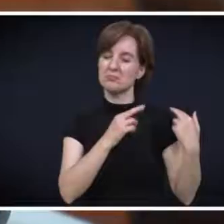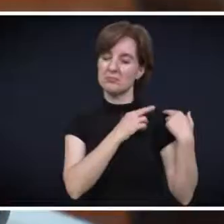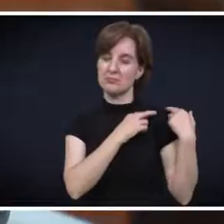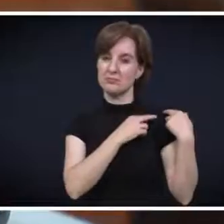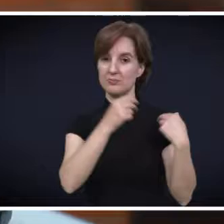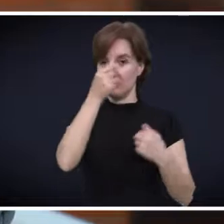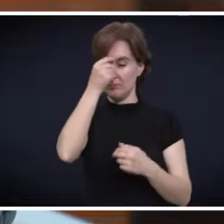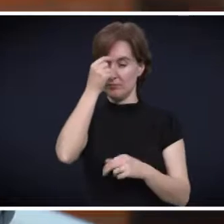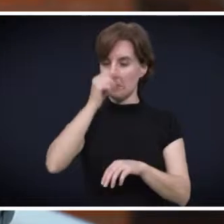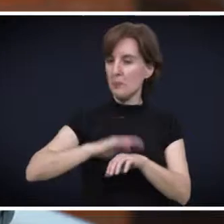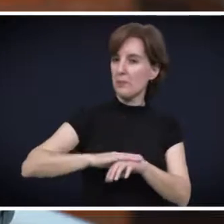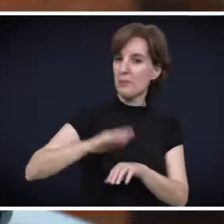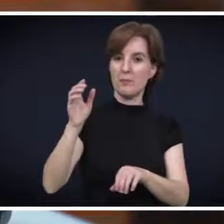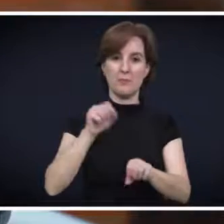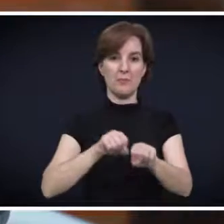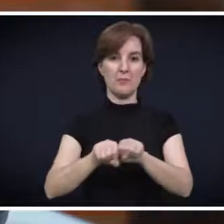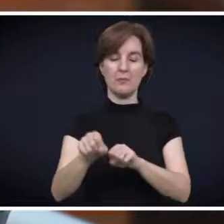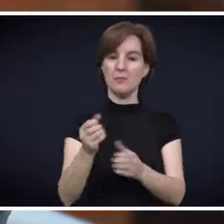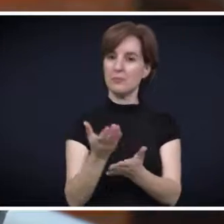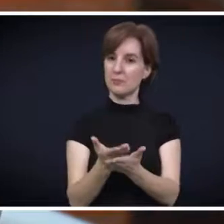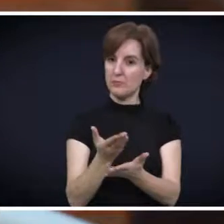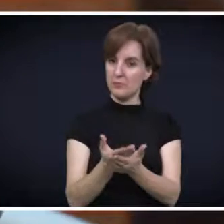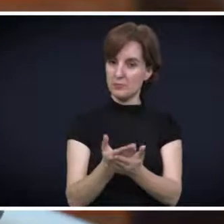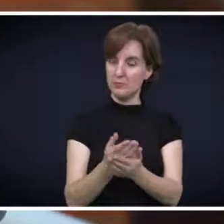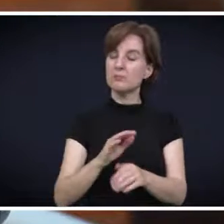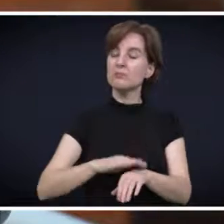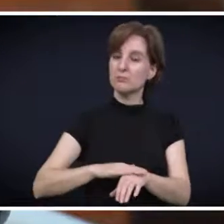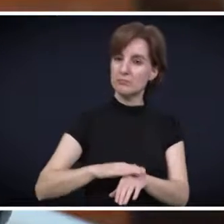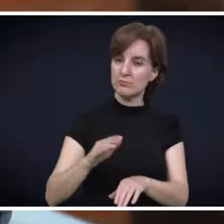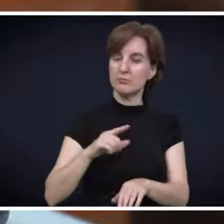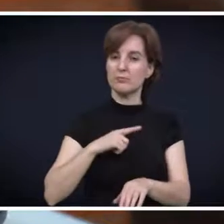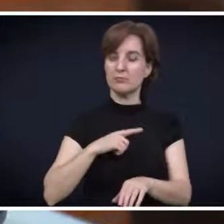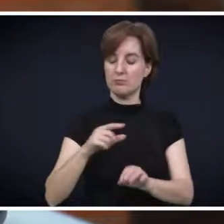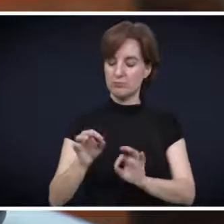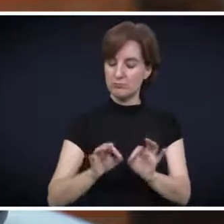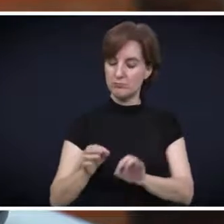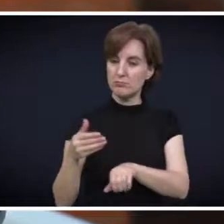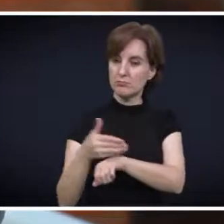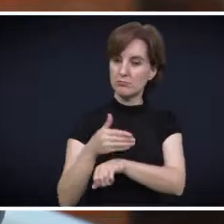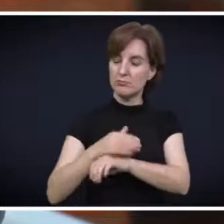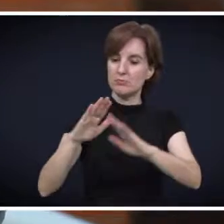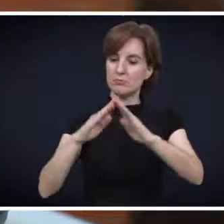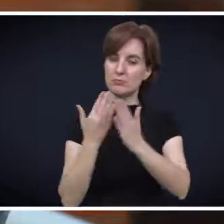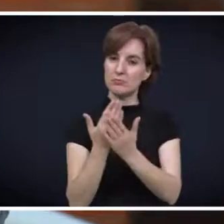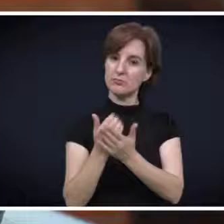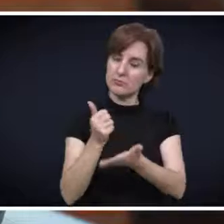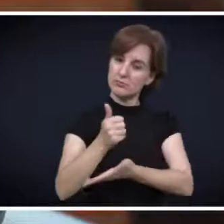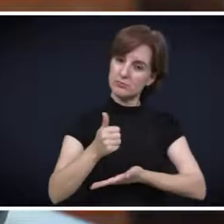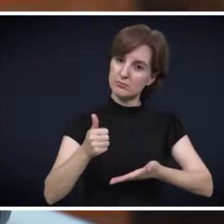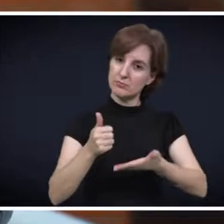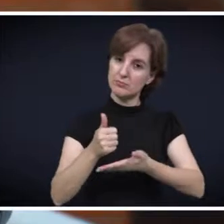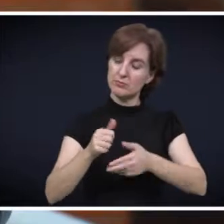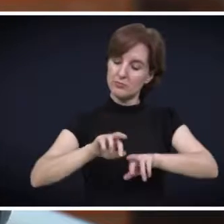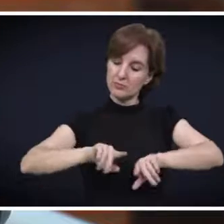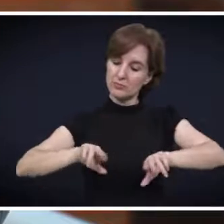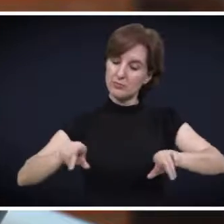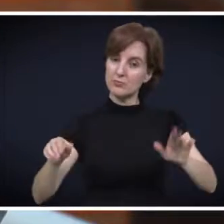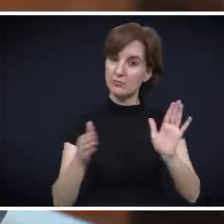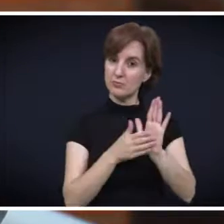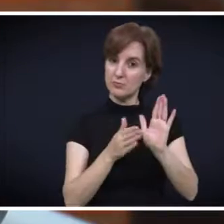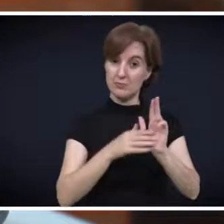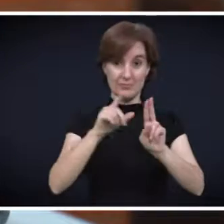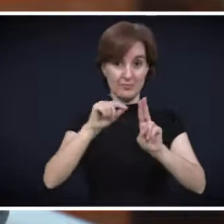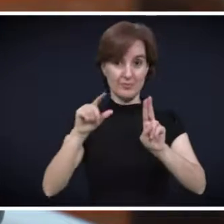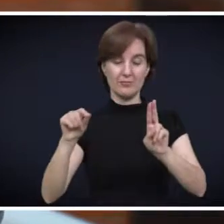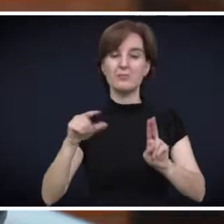O papel de uma instituição vai além da formação acadêmica e se estabelece também na inserção da educação básica. Entre as diferentes